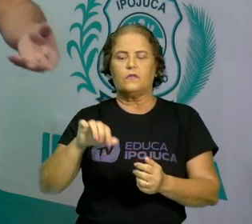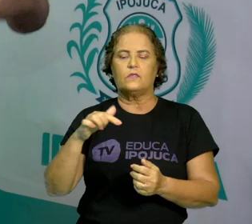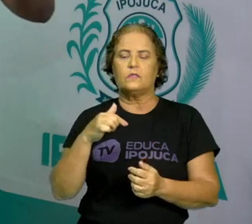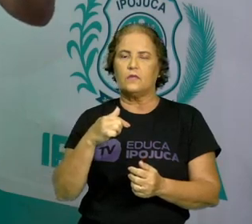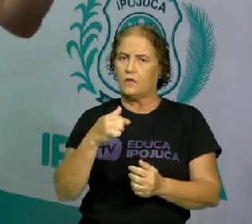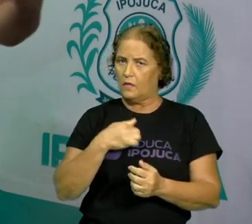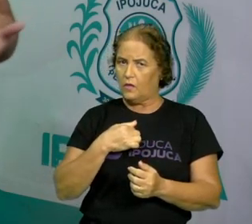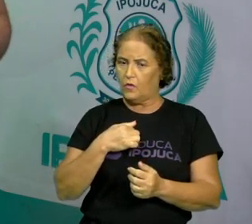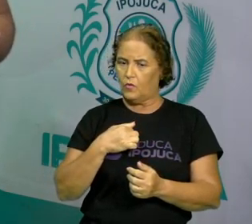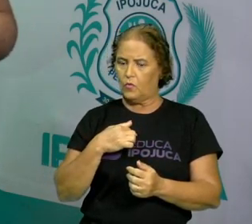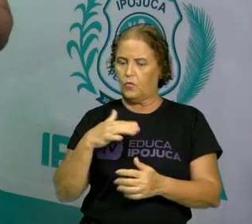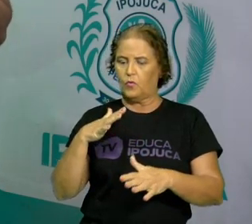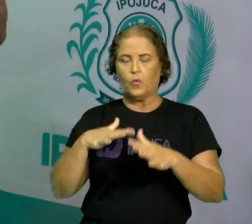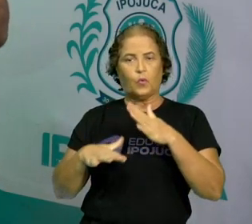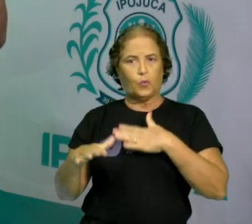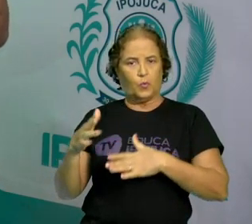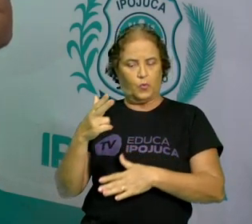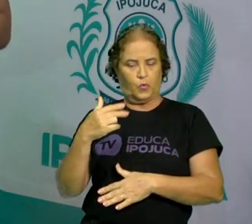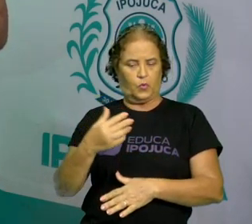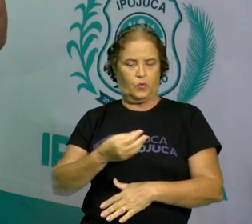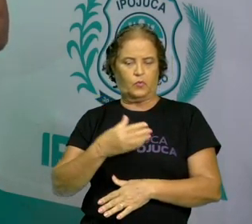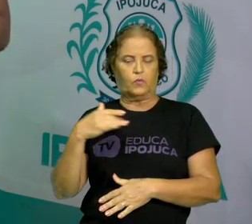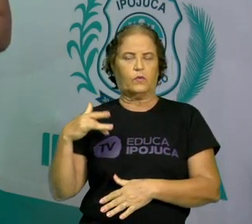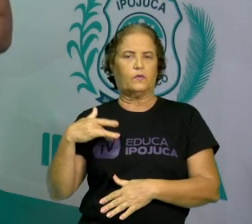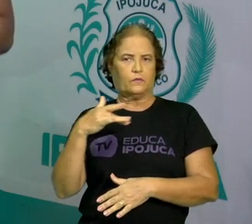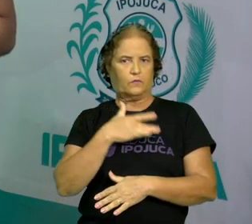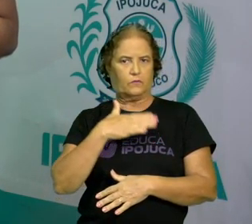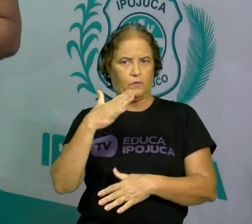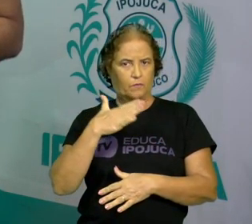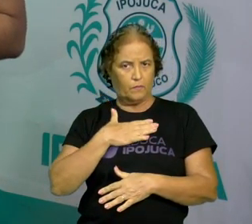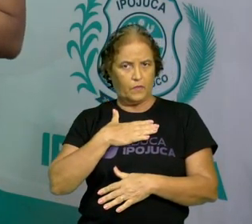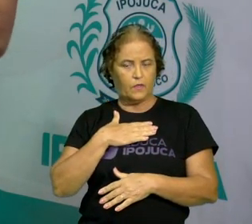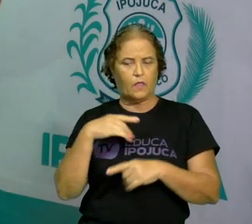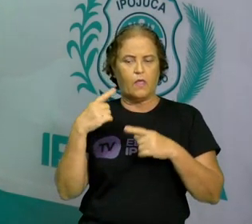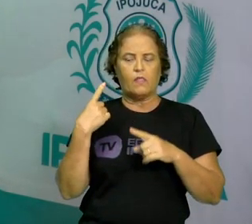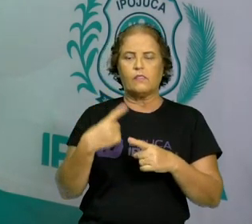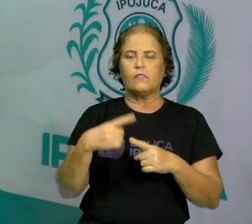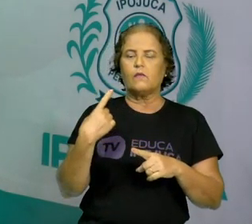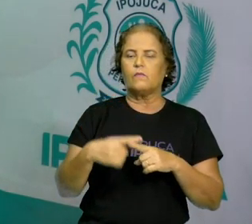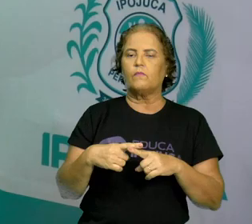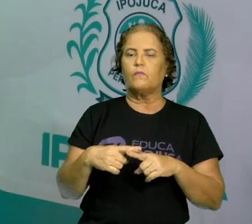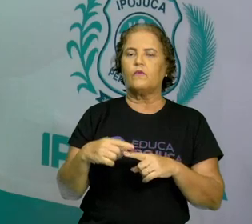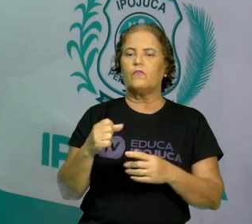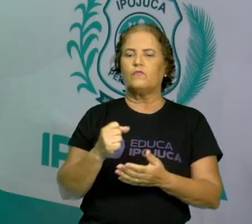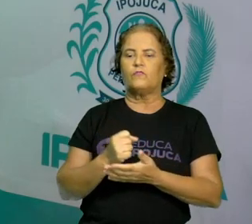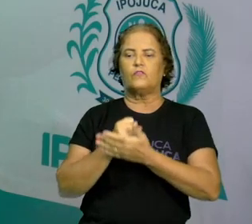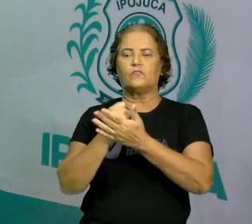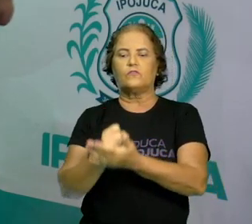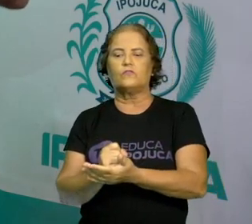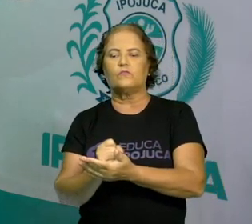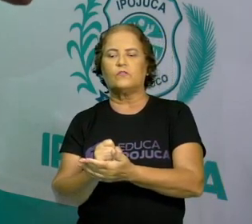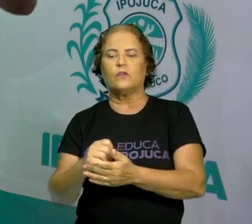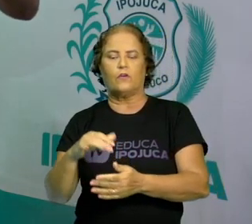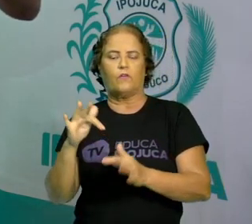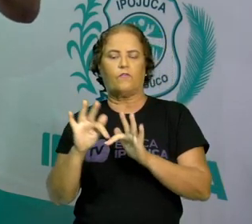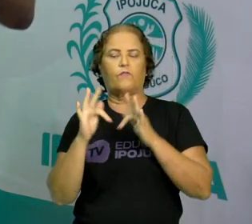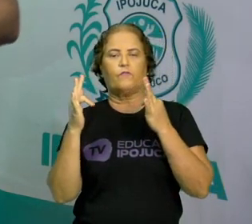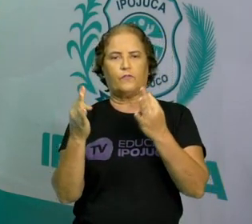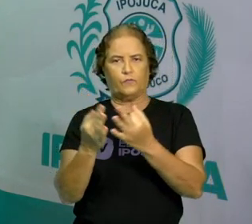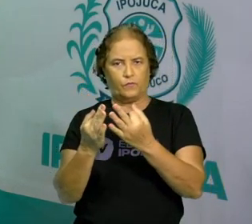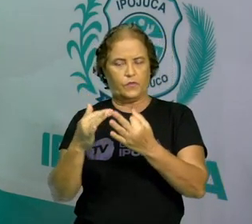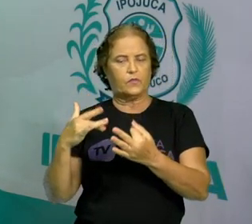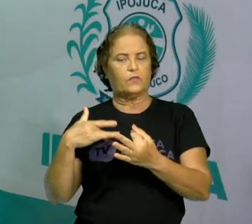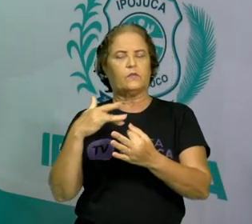família, do meu bairro, da minha comunidade. A higiene pessoal compreende medidas